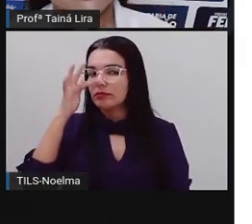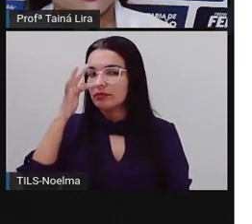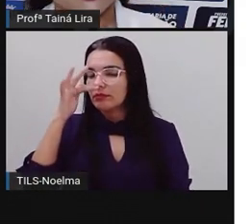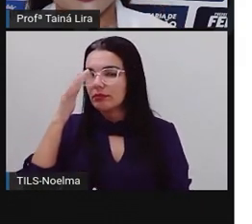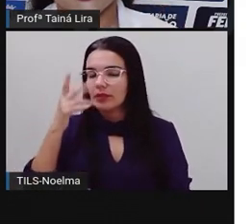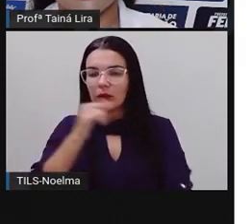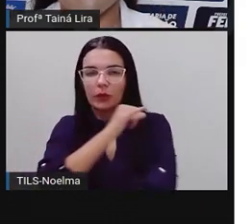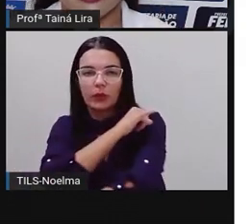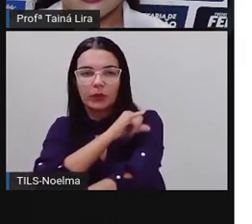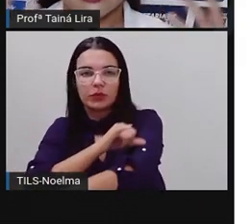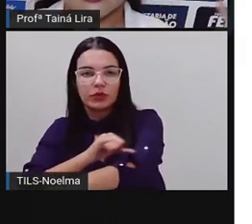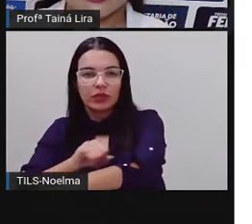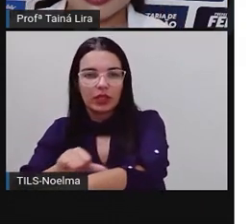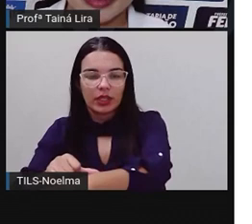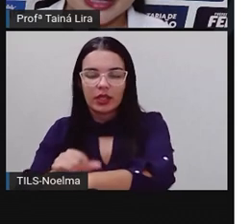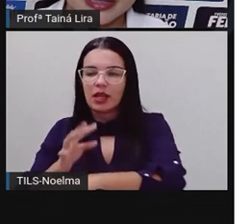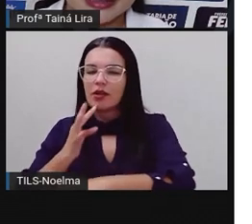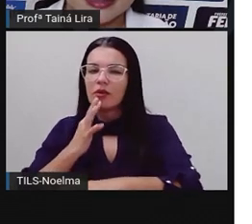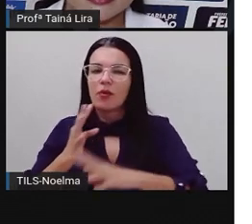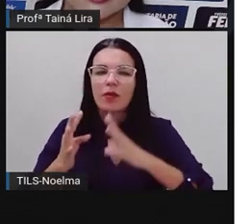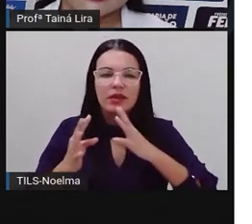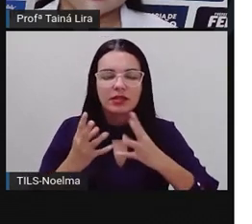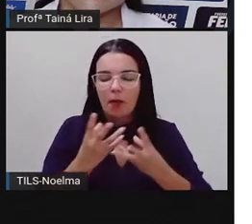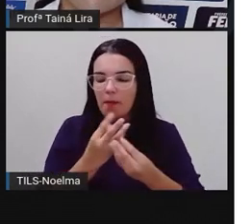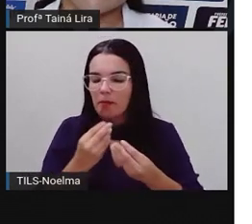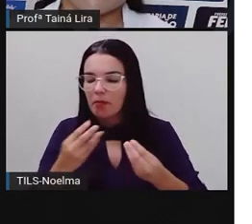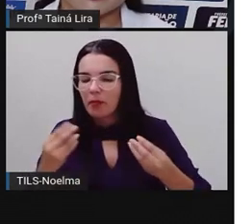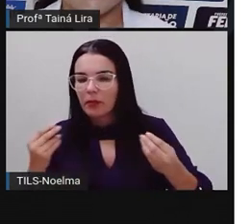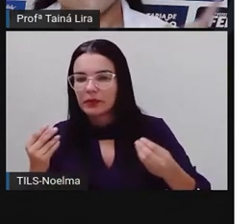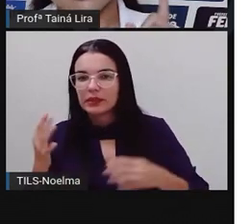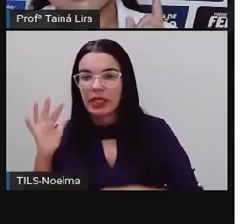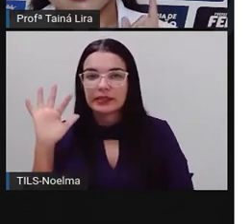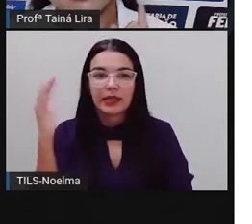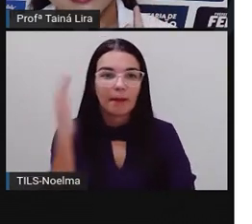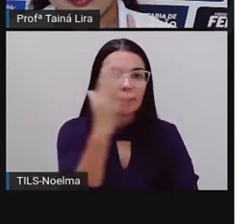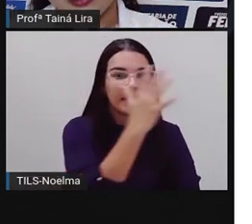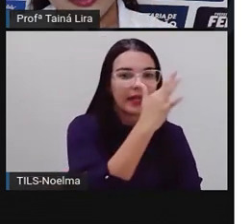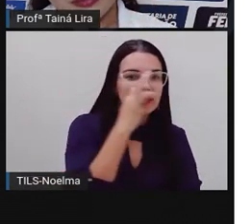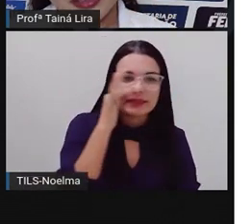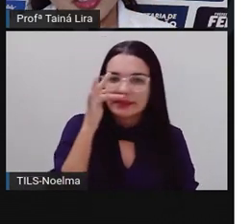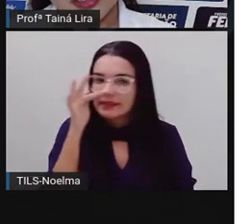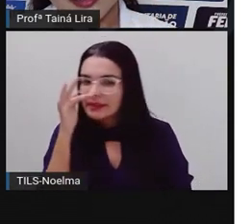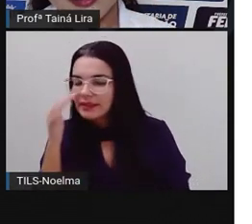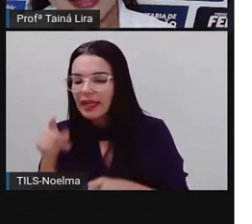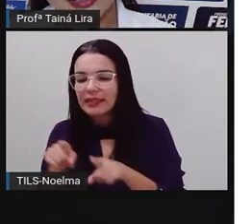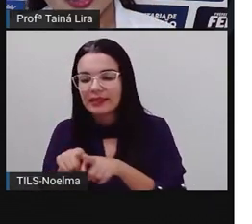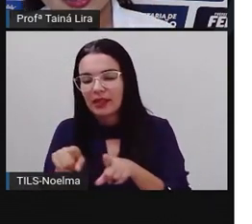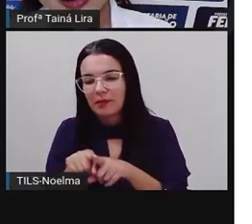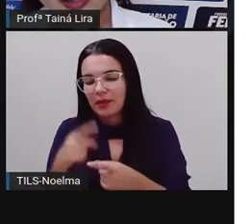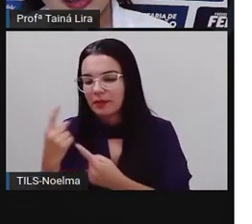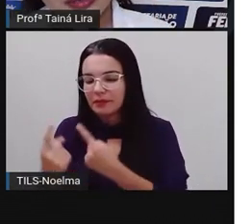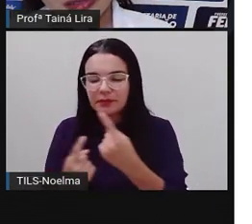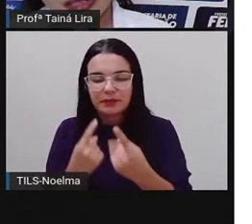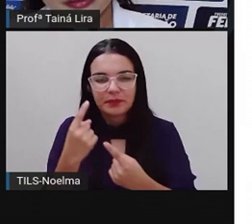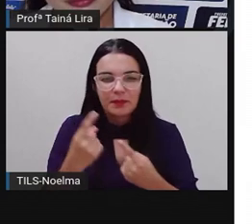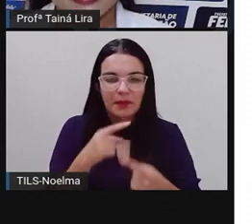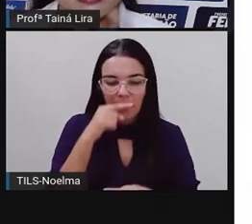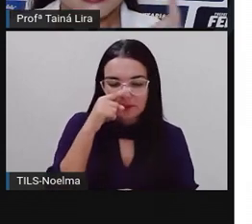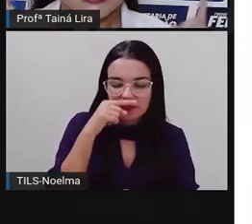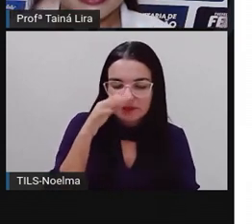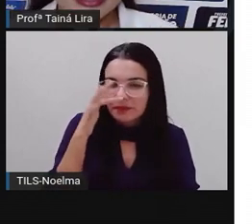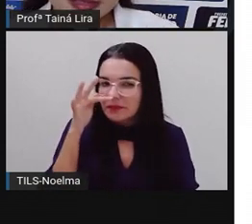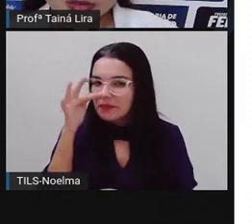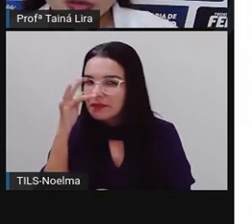crianças conheceram várias plantas e a Pro pegou também algumas plantinhas, né, que tinham lá no livro